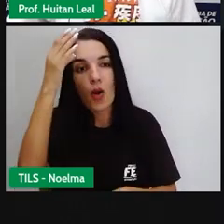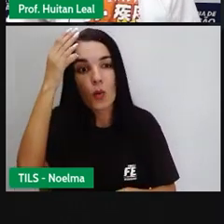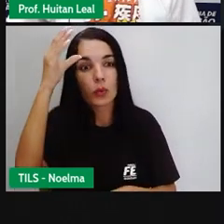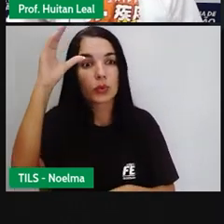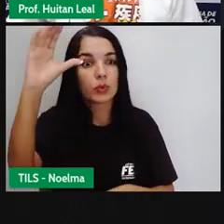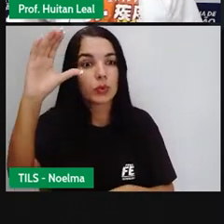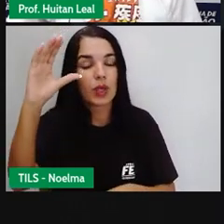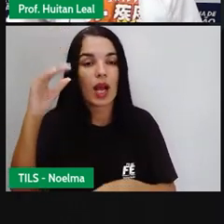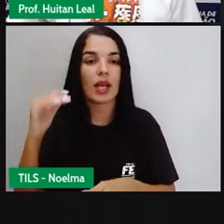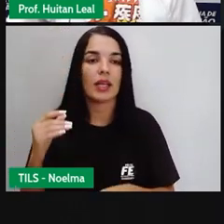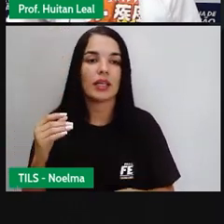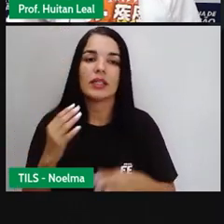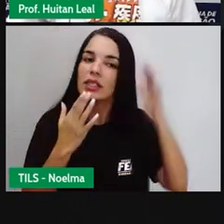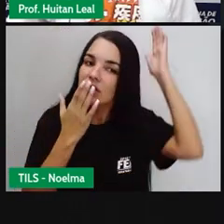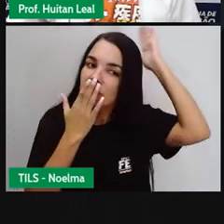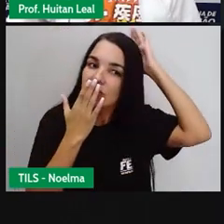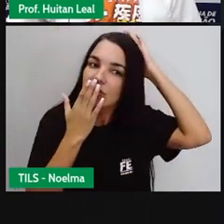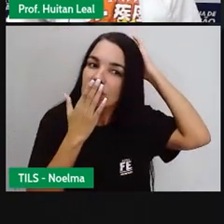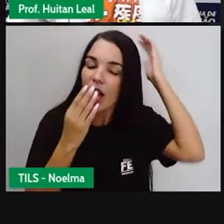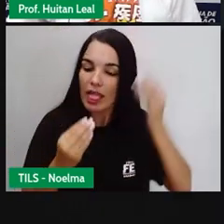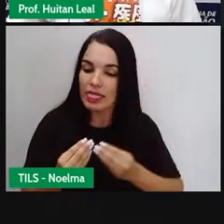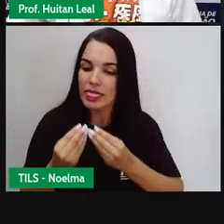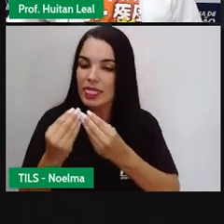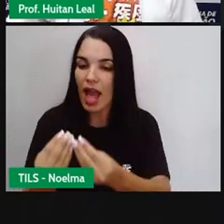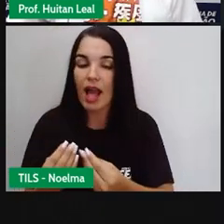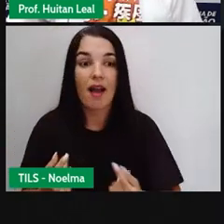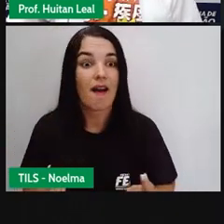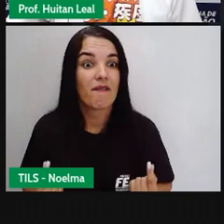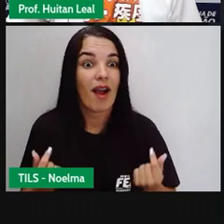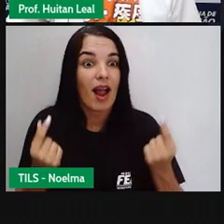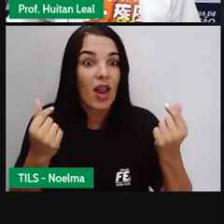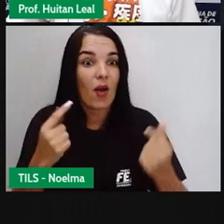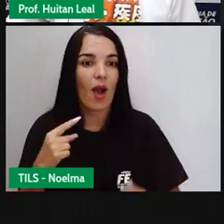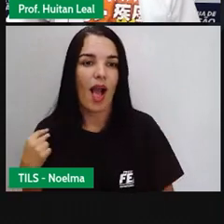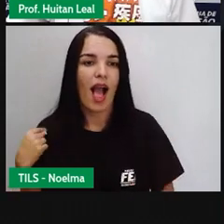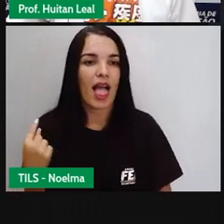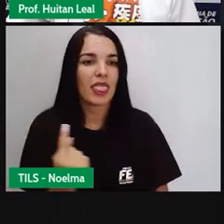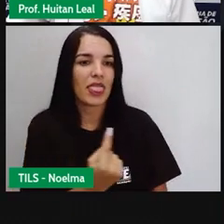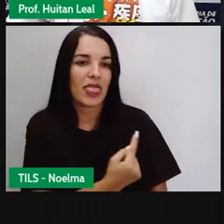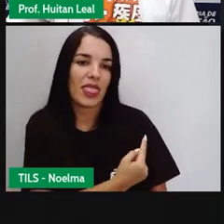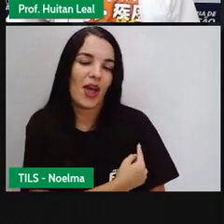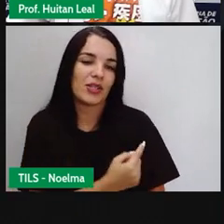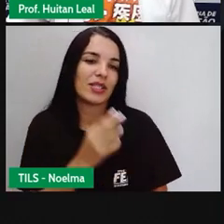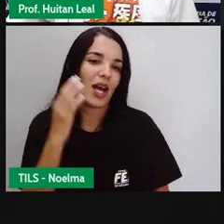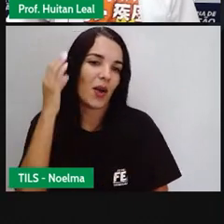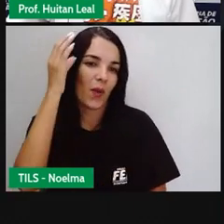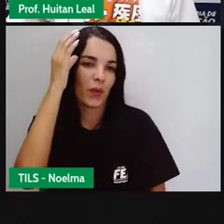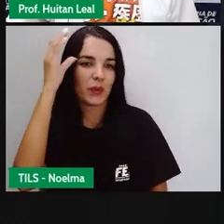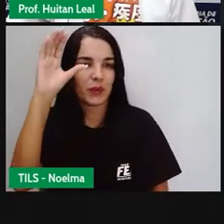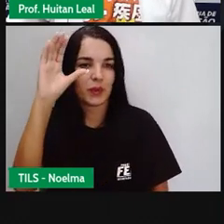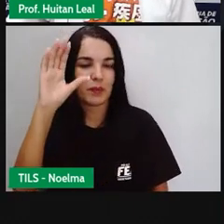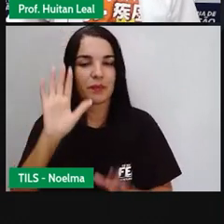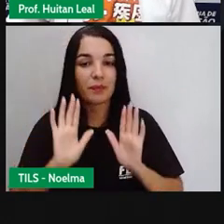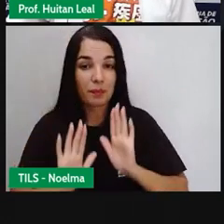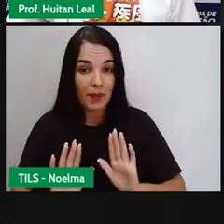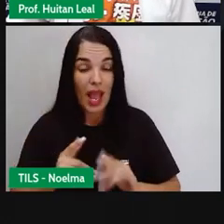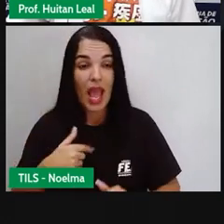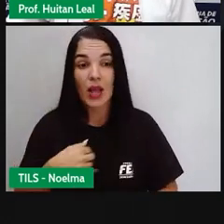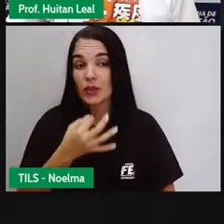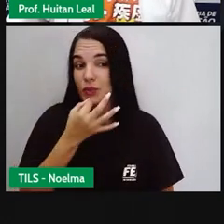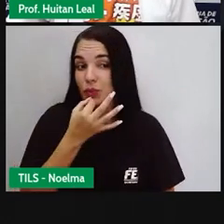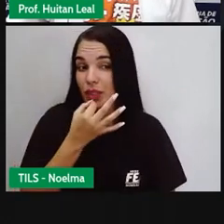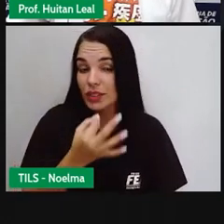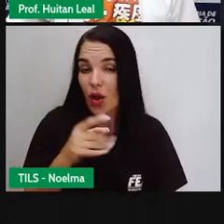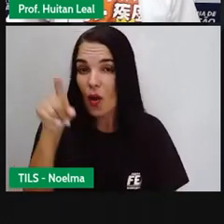enriquece a nossa cultura. Então, a minha sugestão é que vocês pesquisem autores